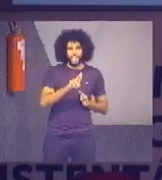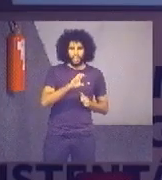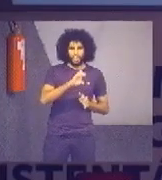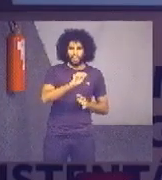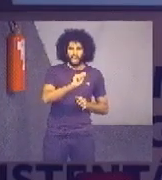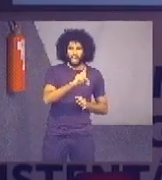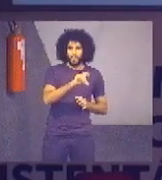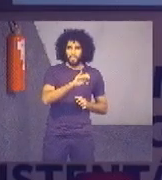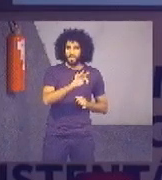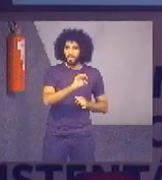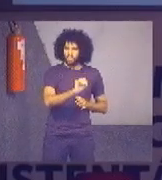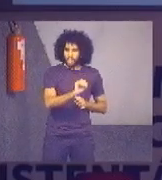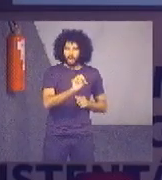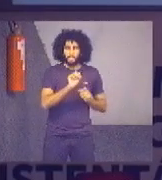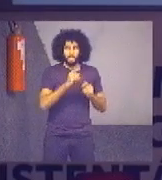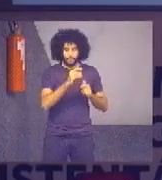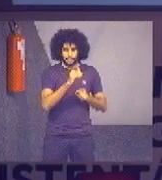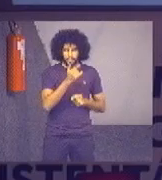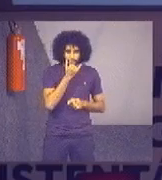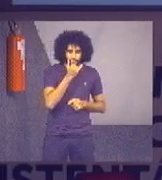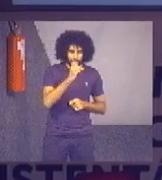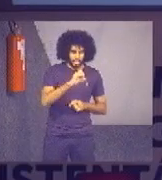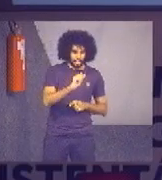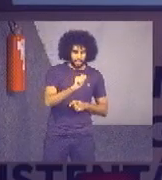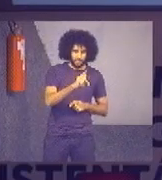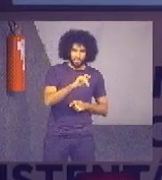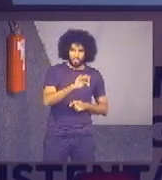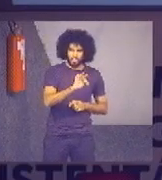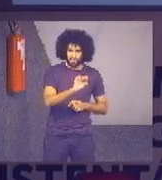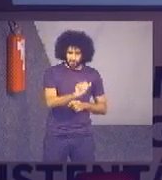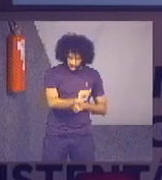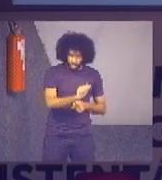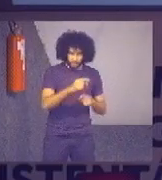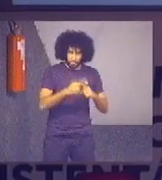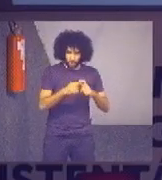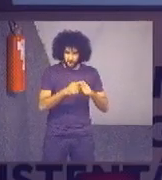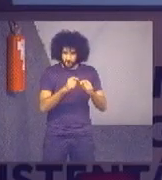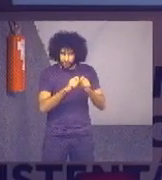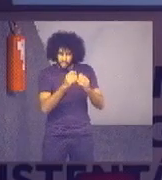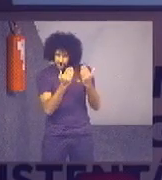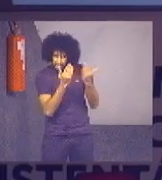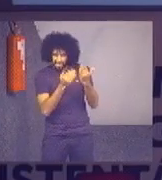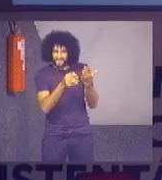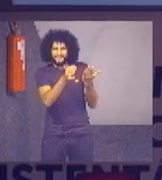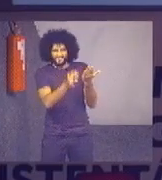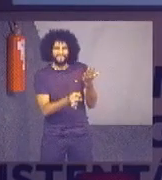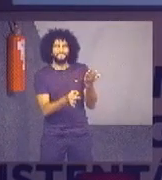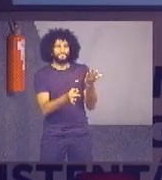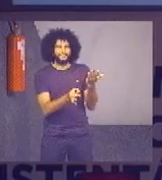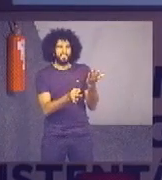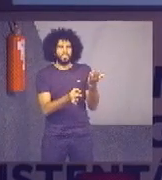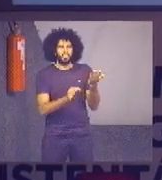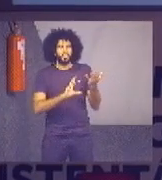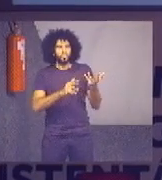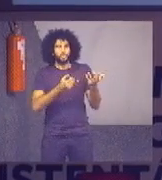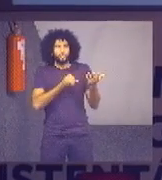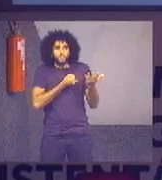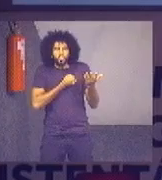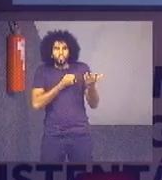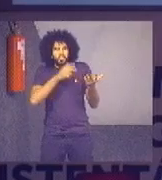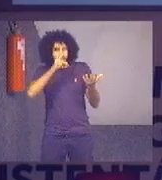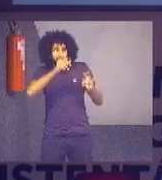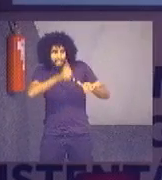porque é uma forma de ponderar e permitir uma comparação mais correta dos números, principalmente quando a gente vai